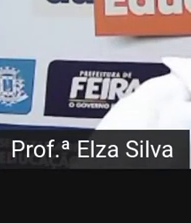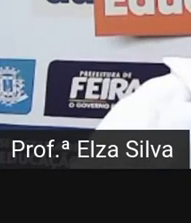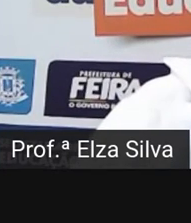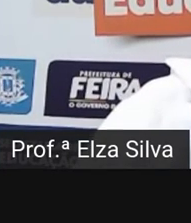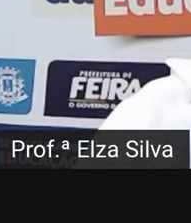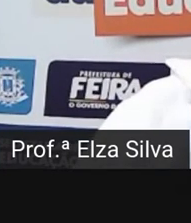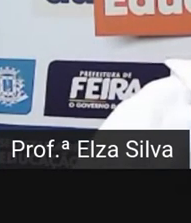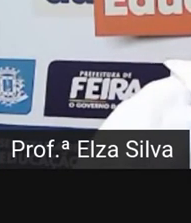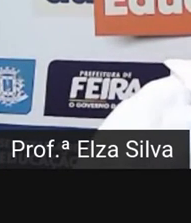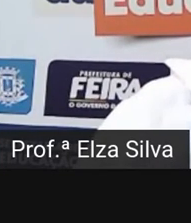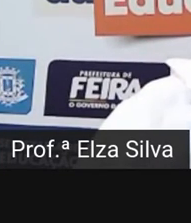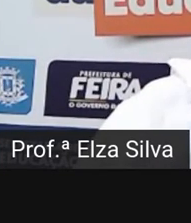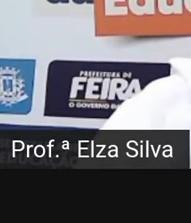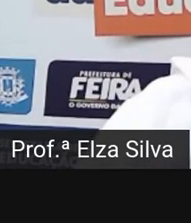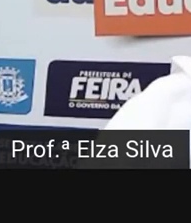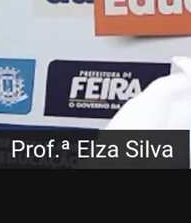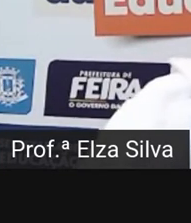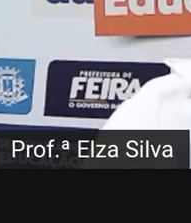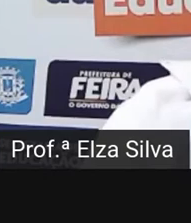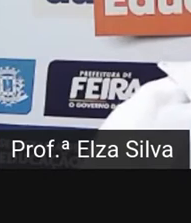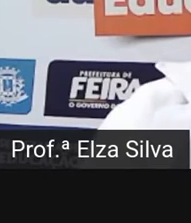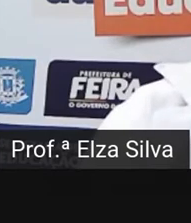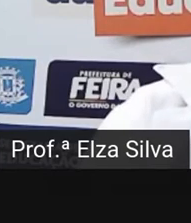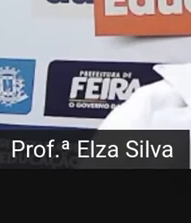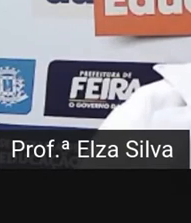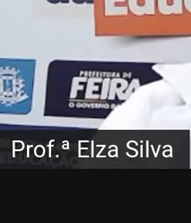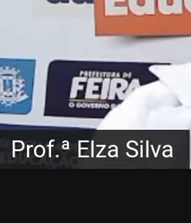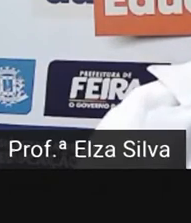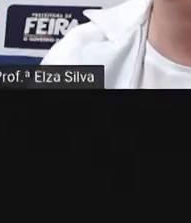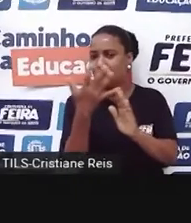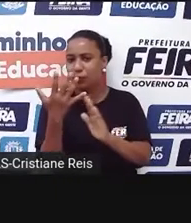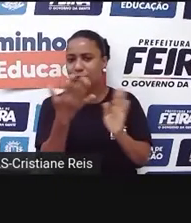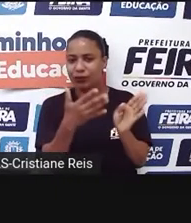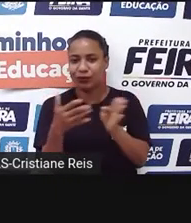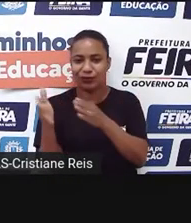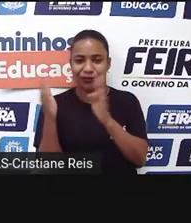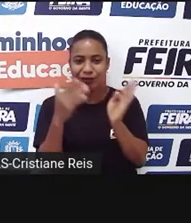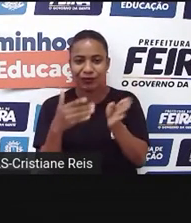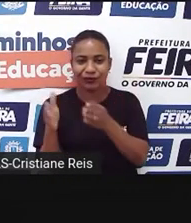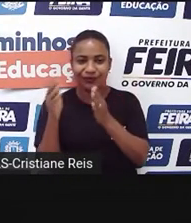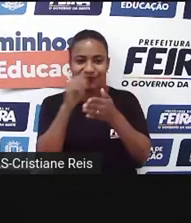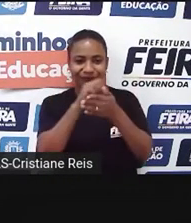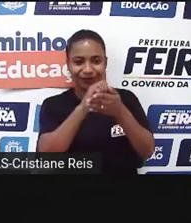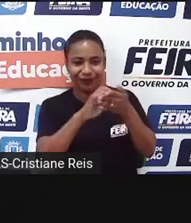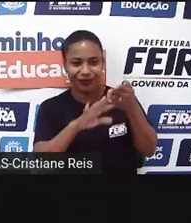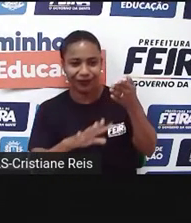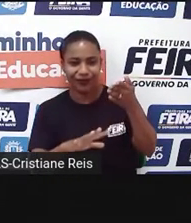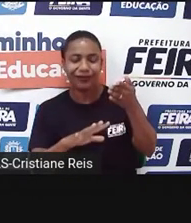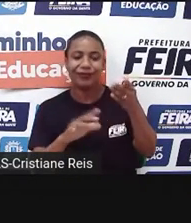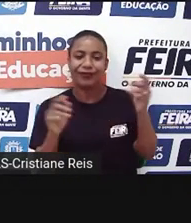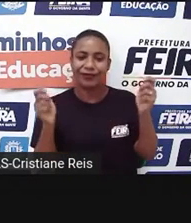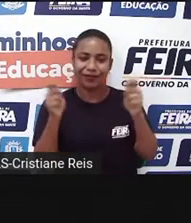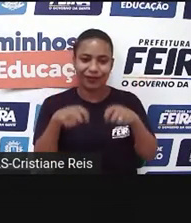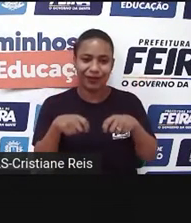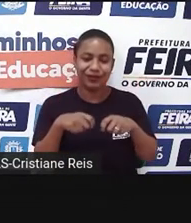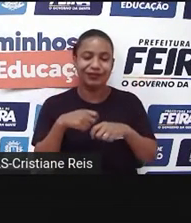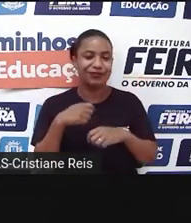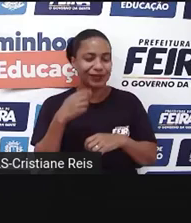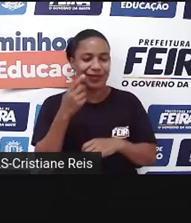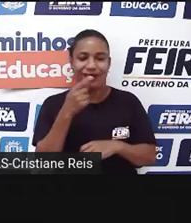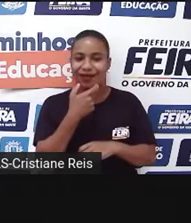para que vocês possam acessá-la quantas vezes achar necessário para desenvolver o idioma.